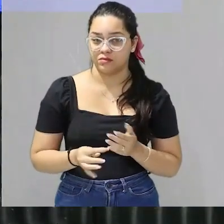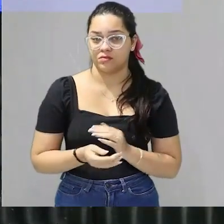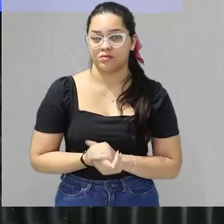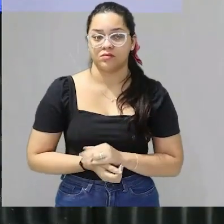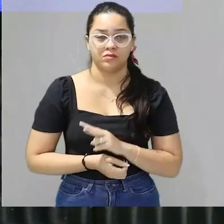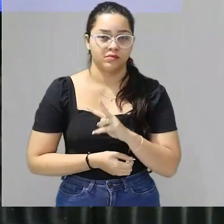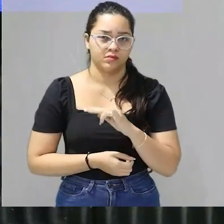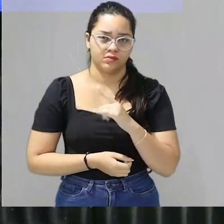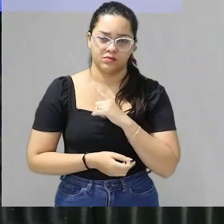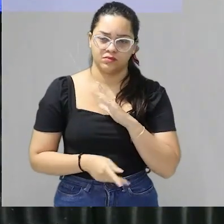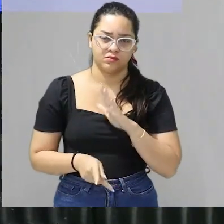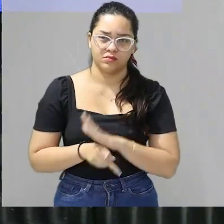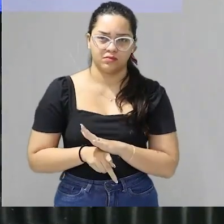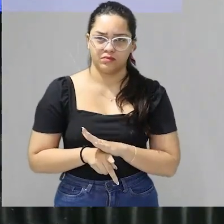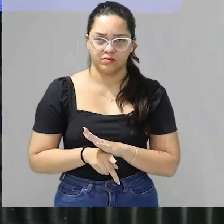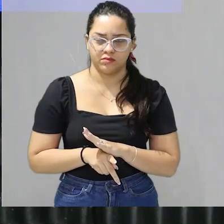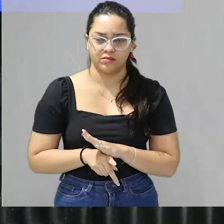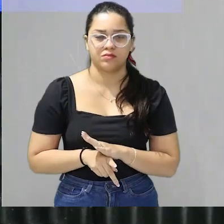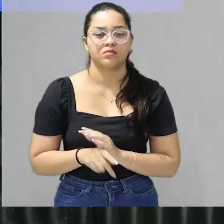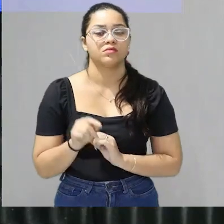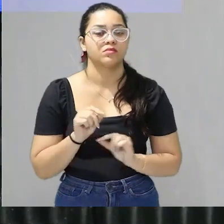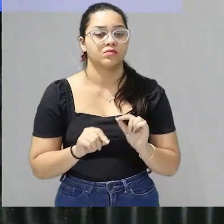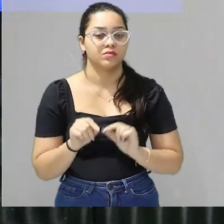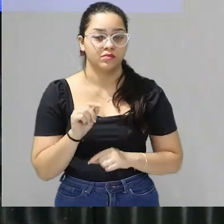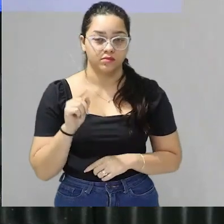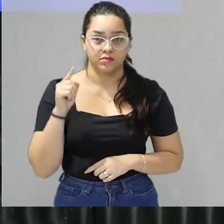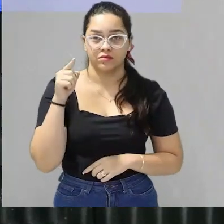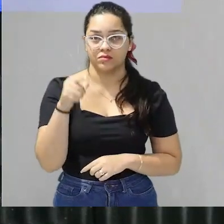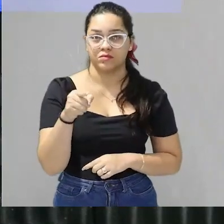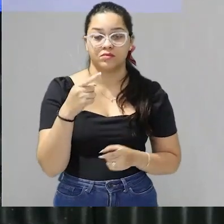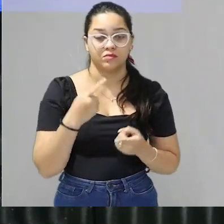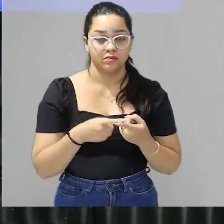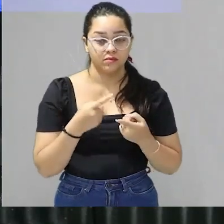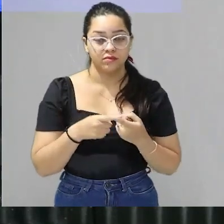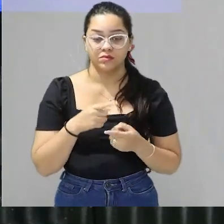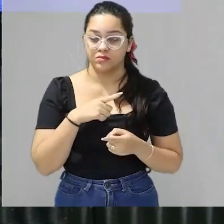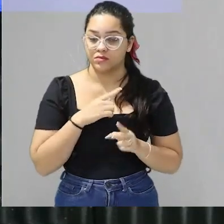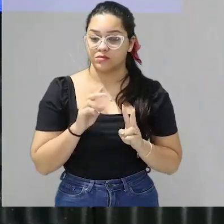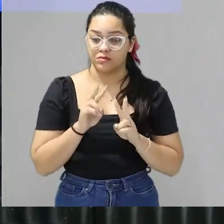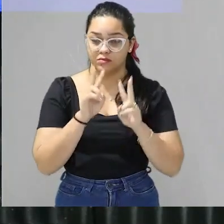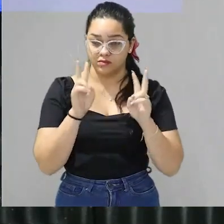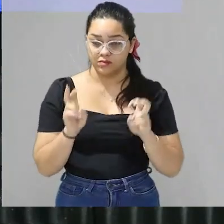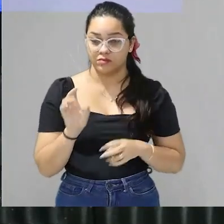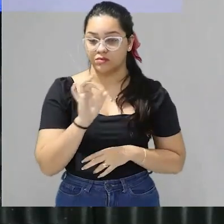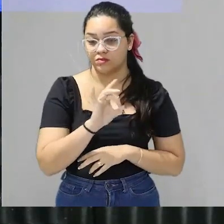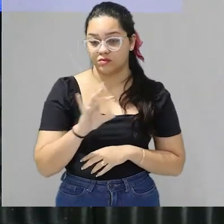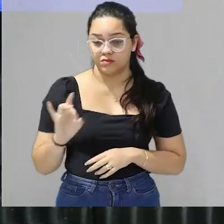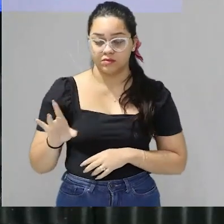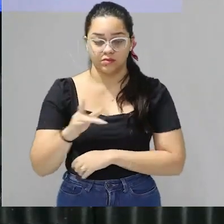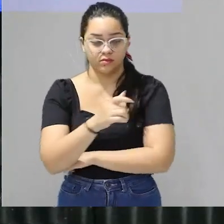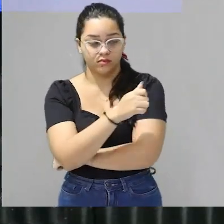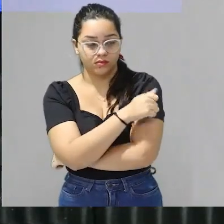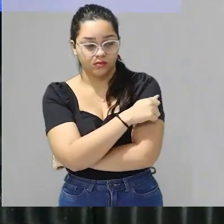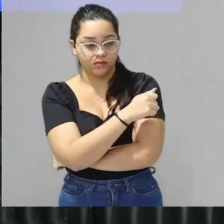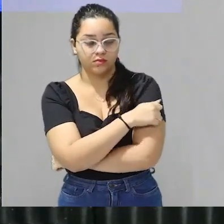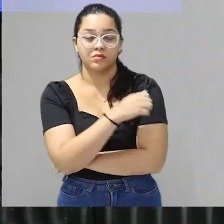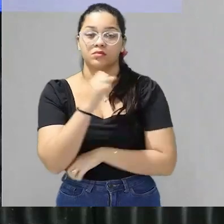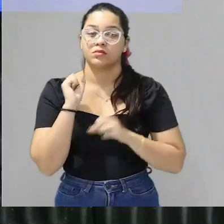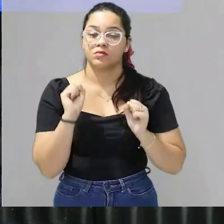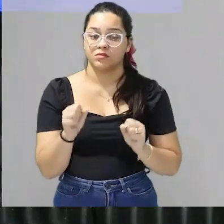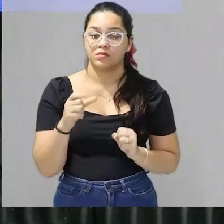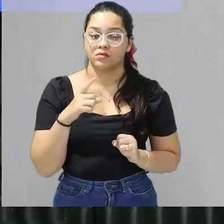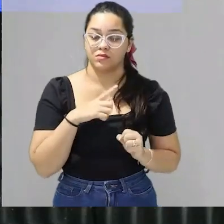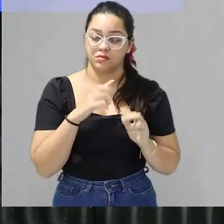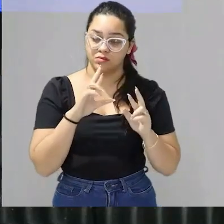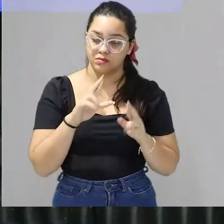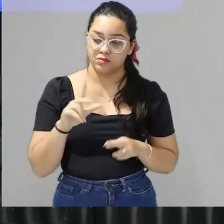ela não vai partir da banca ela vai partir de você porque eu tenho um tema e cada aluno cada candidato pode ter um ponto